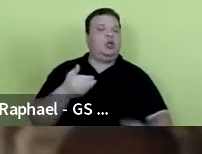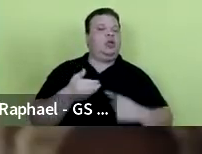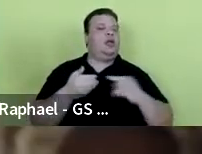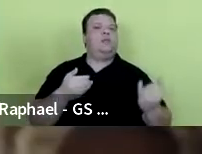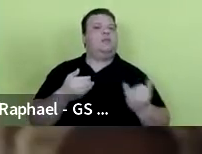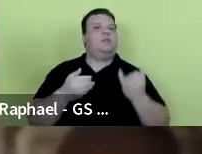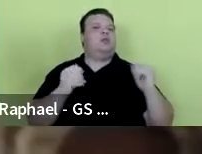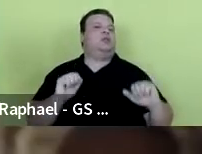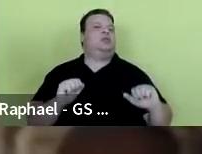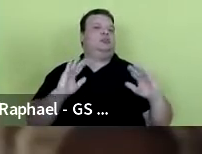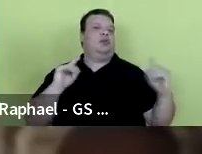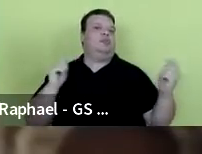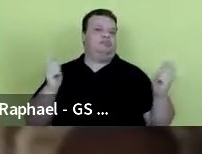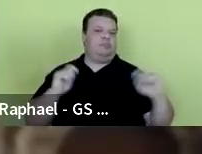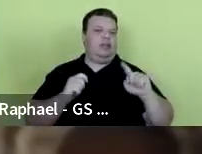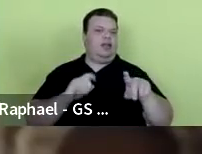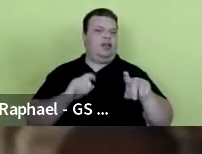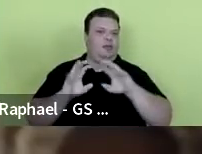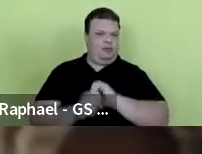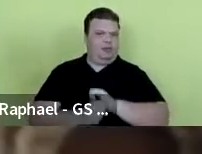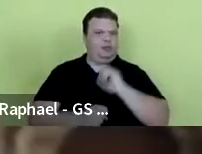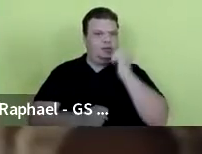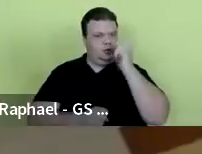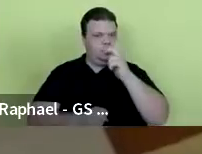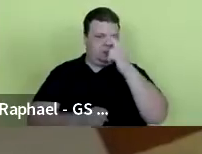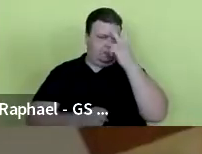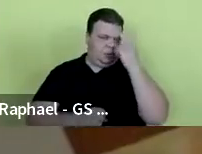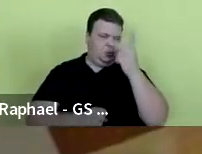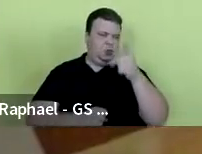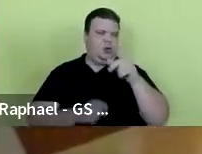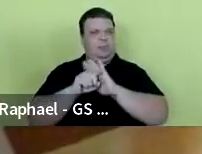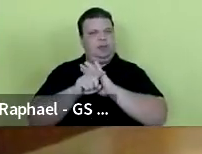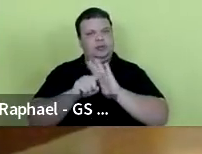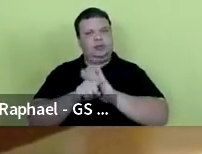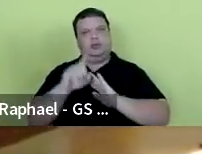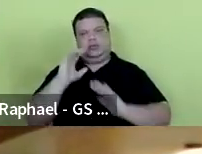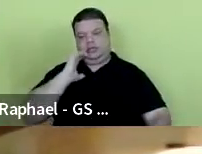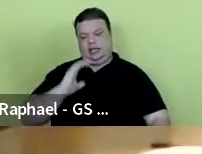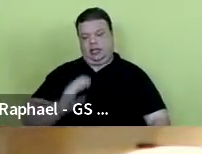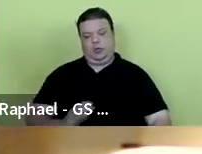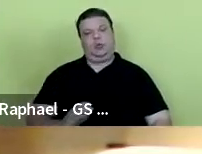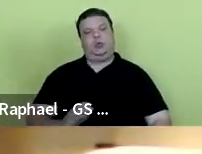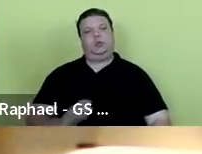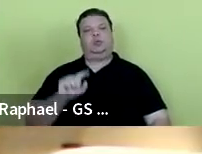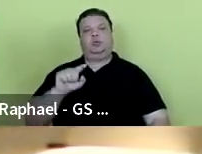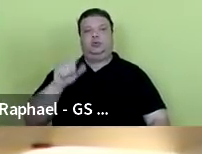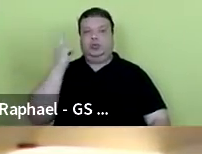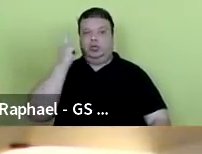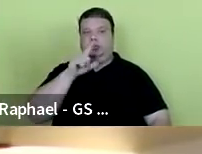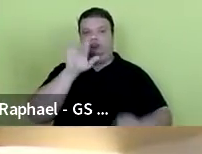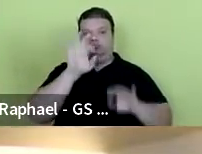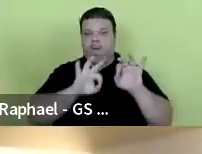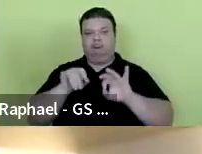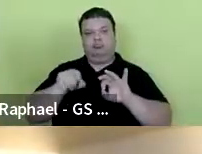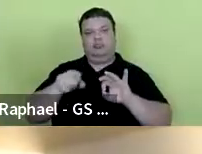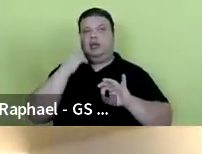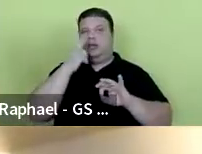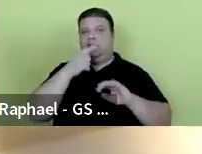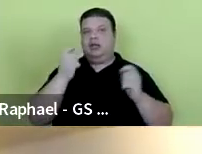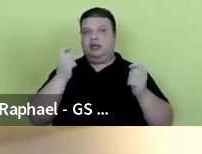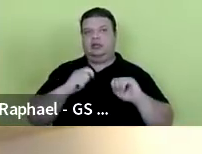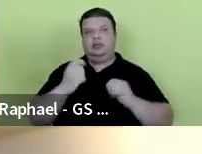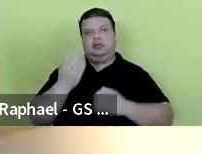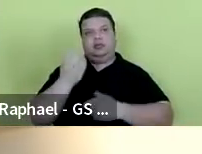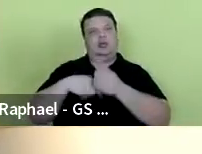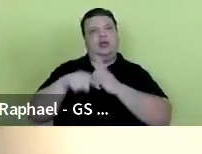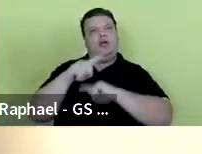Iniciação Científica para a formação da pessoa, do pesquisador, do cidadão. A Iniciação Científica é uma forma de você ver